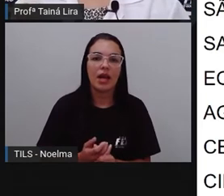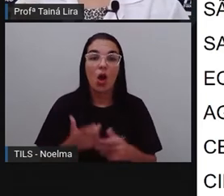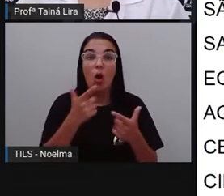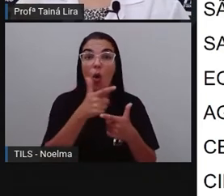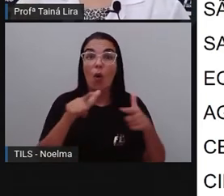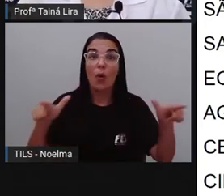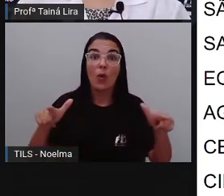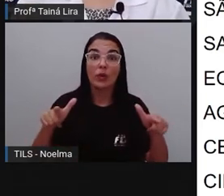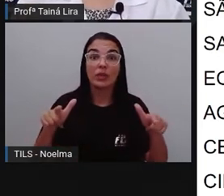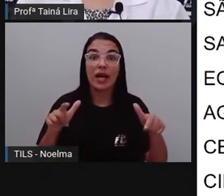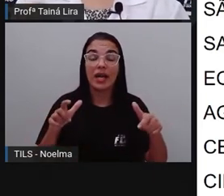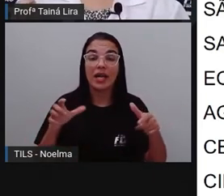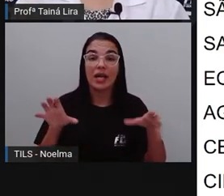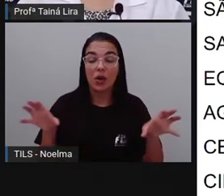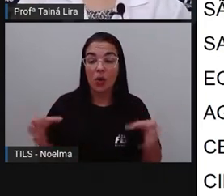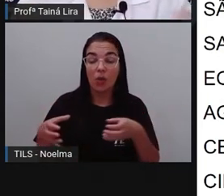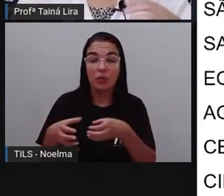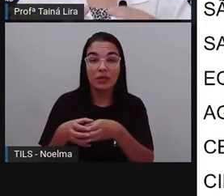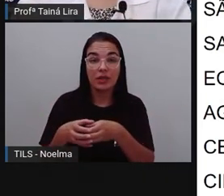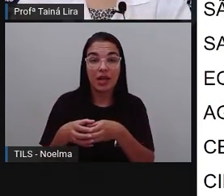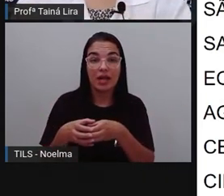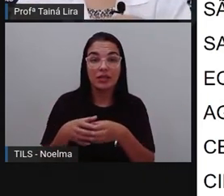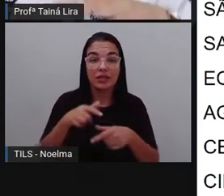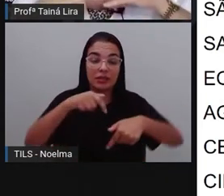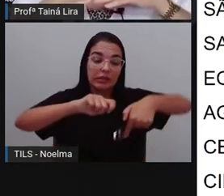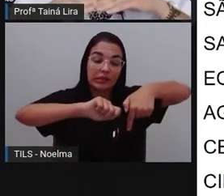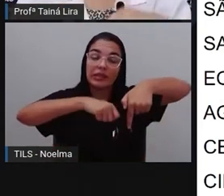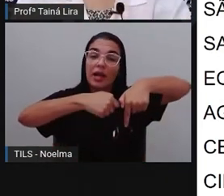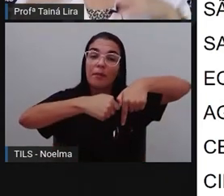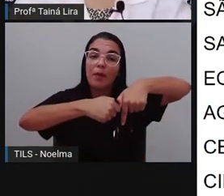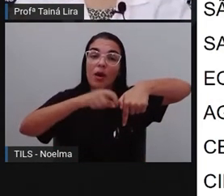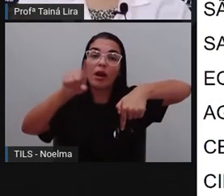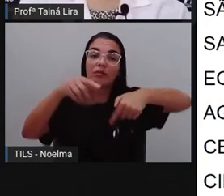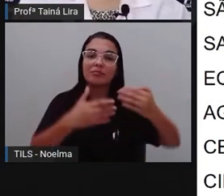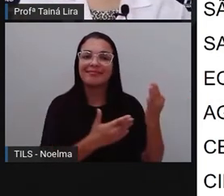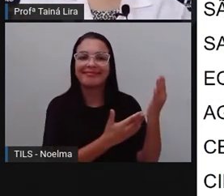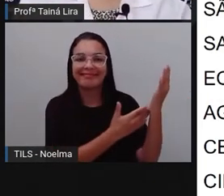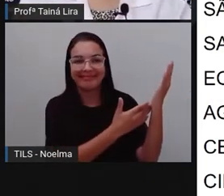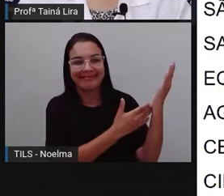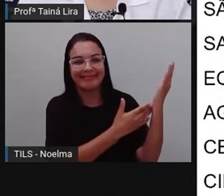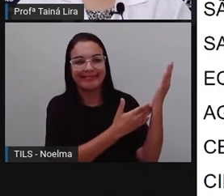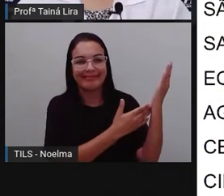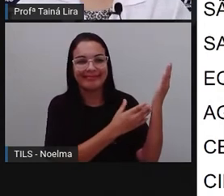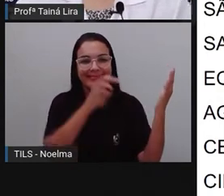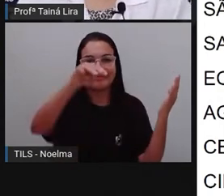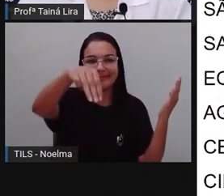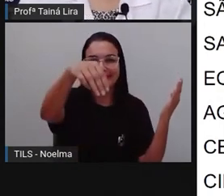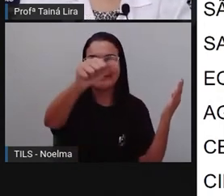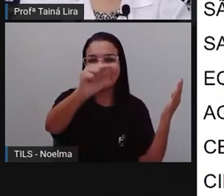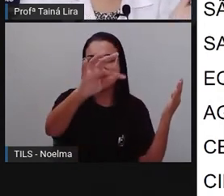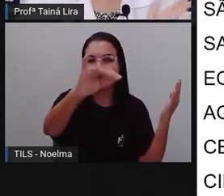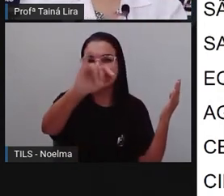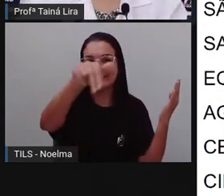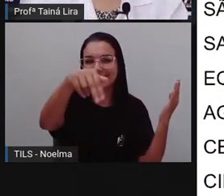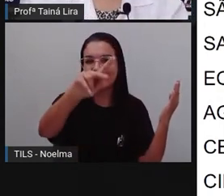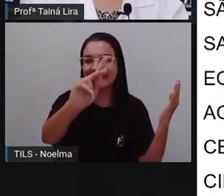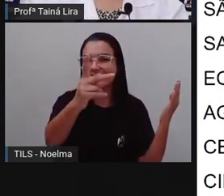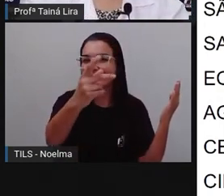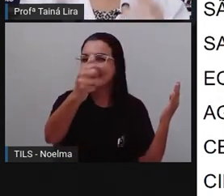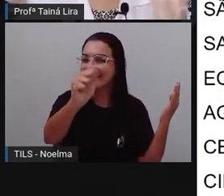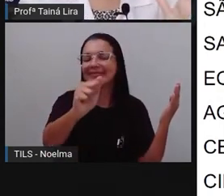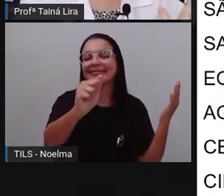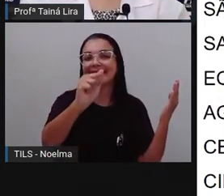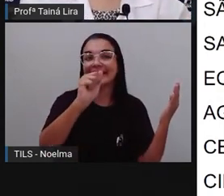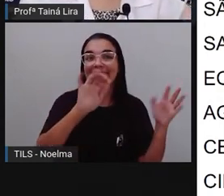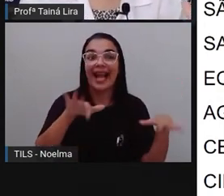comunidade quilombola muito forte é a comunidade Matinha dos Pretos. Cadê meus alunos aí do